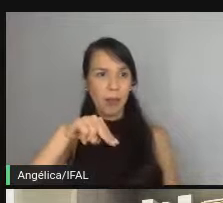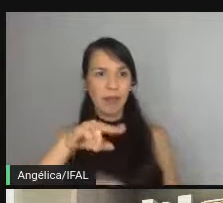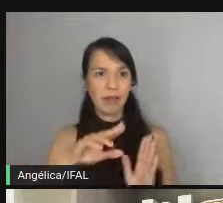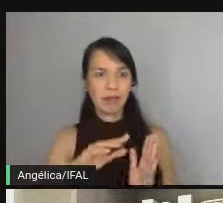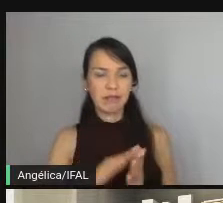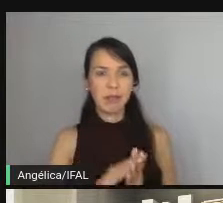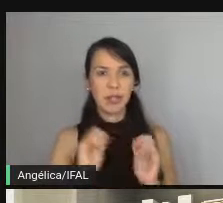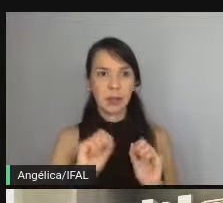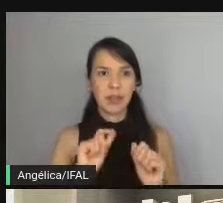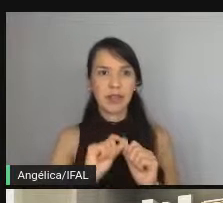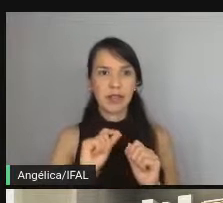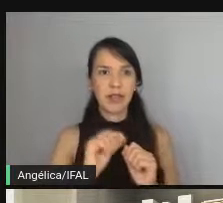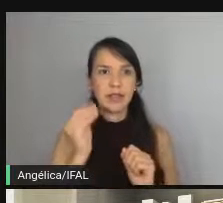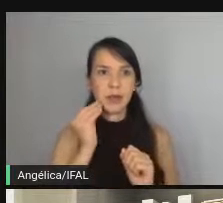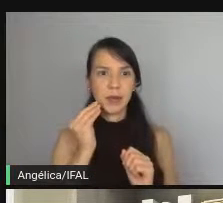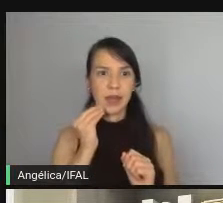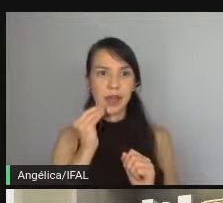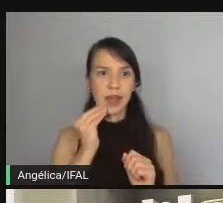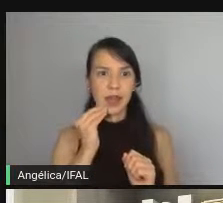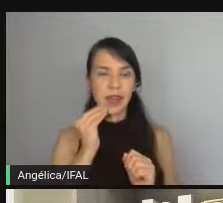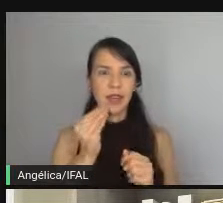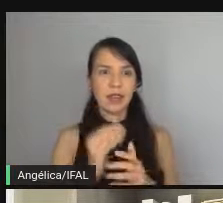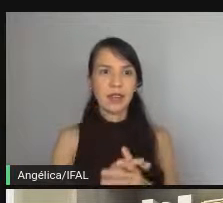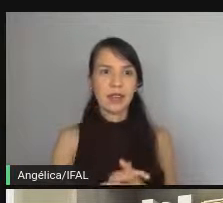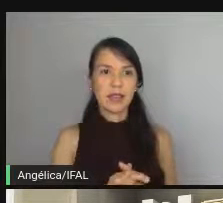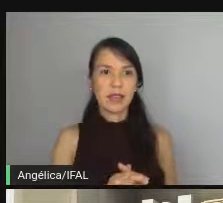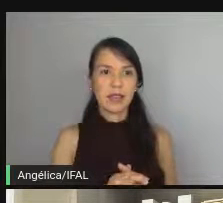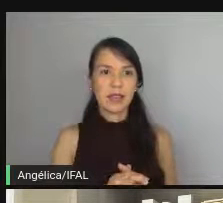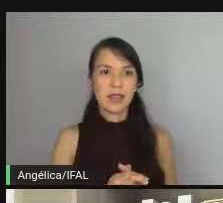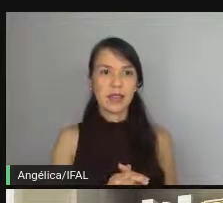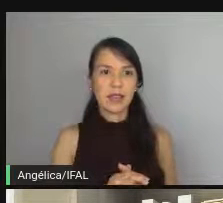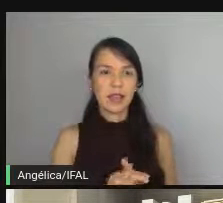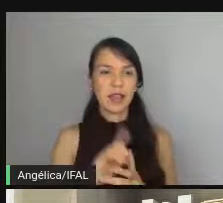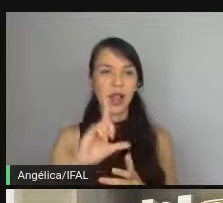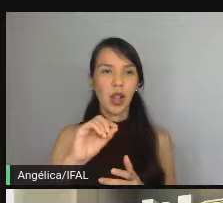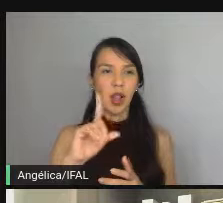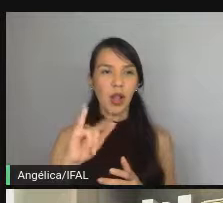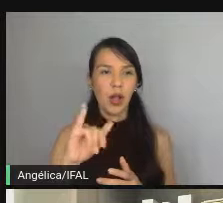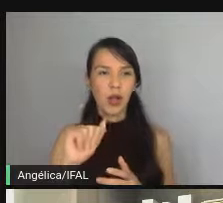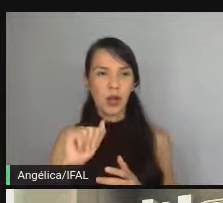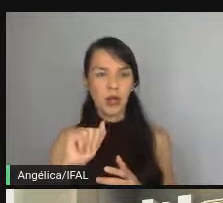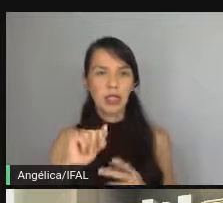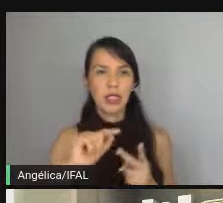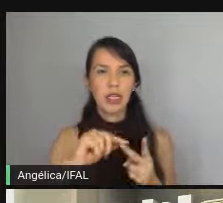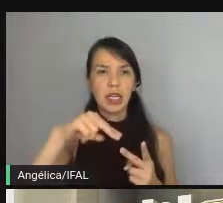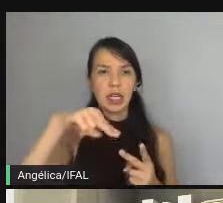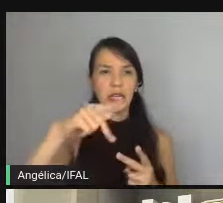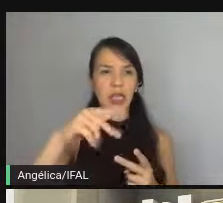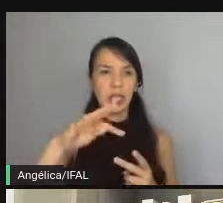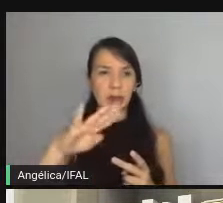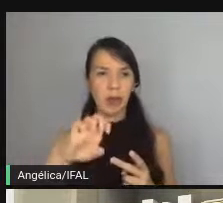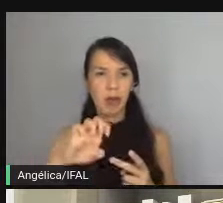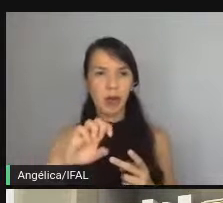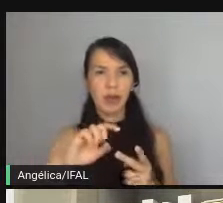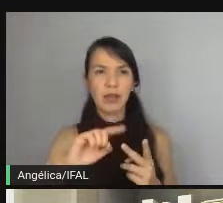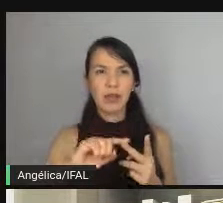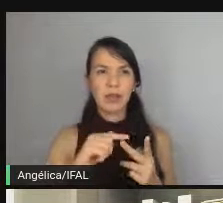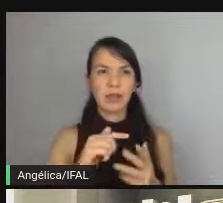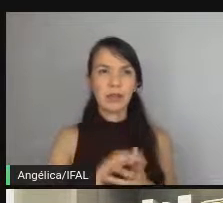a gente vai fazer toda a parte de então vamos lá de lógica de endpoints com com arquivo